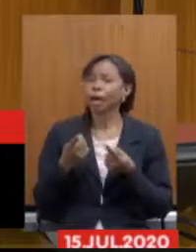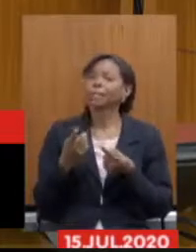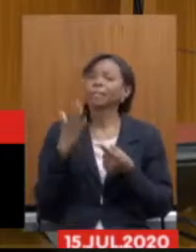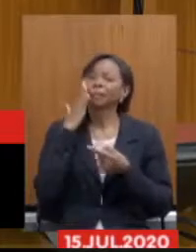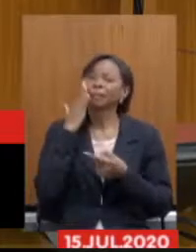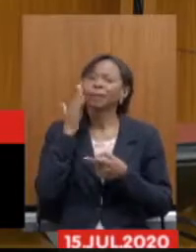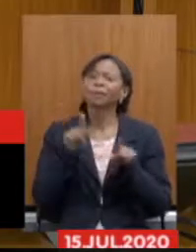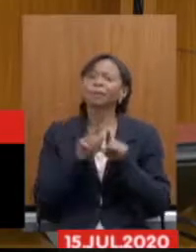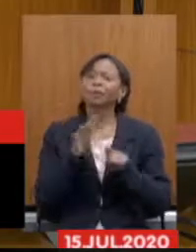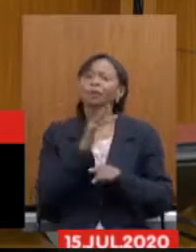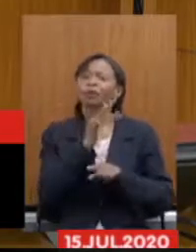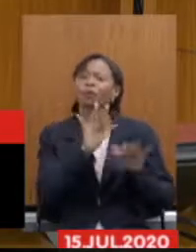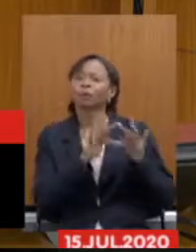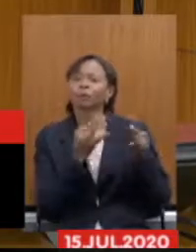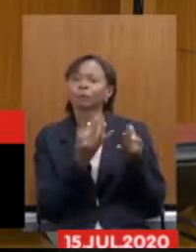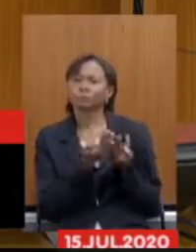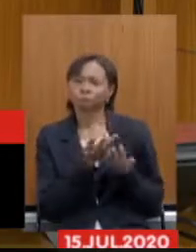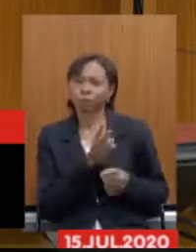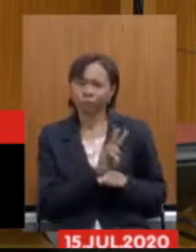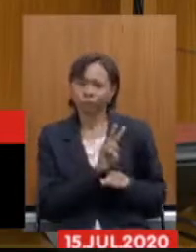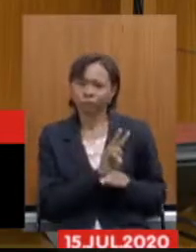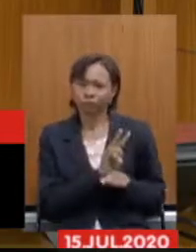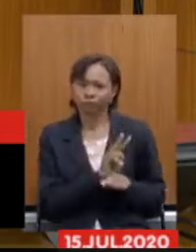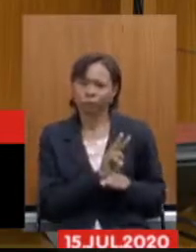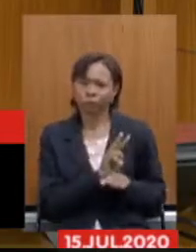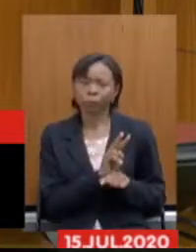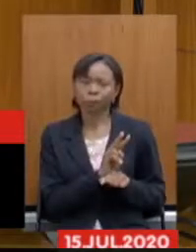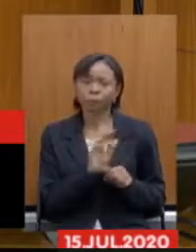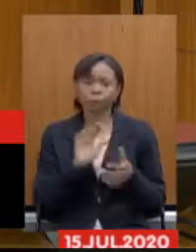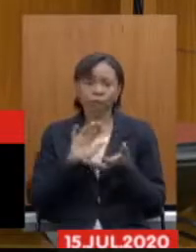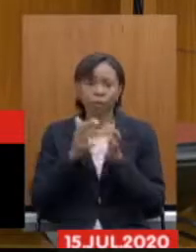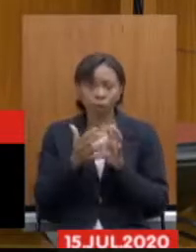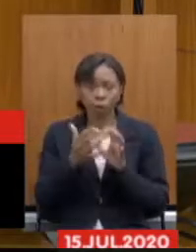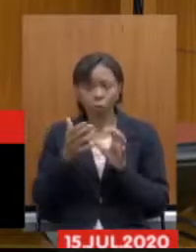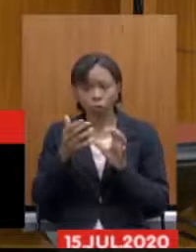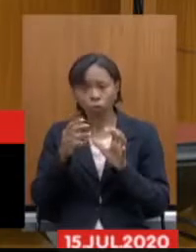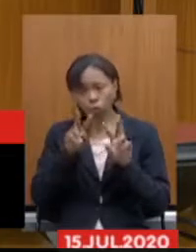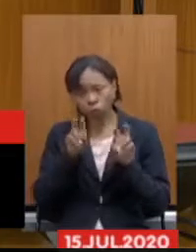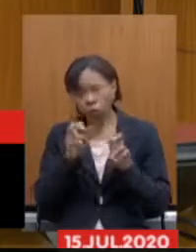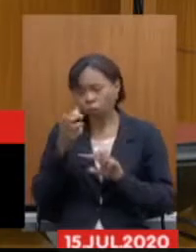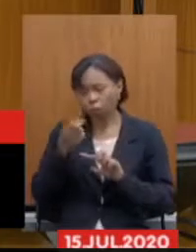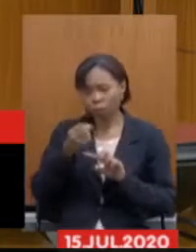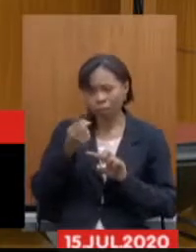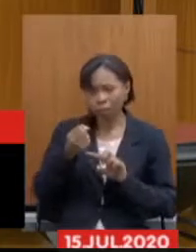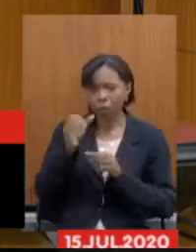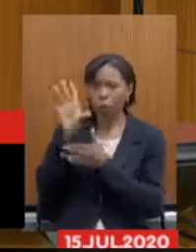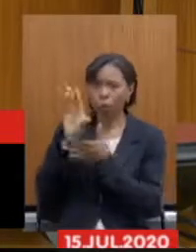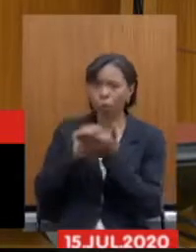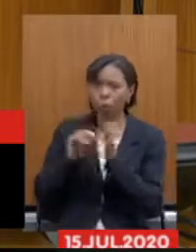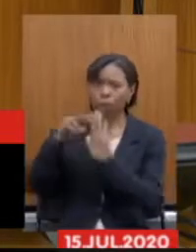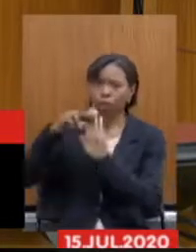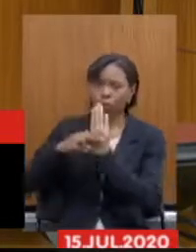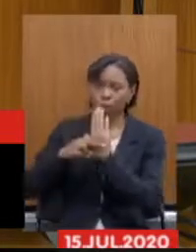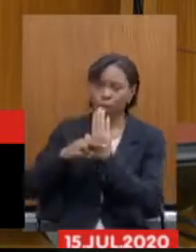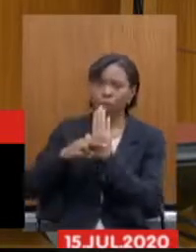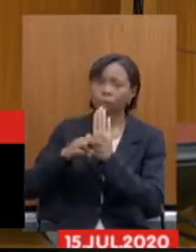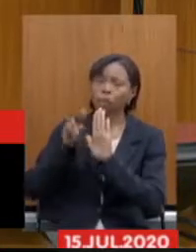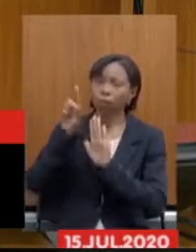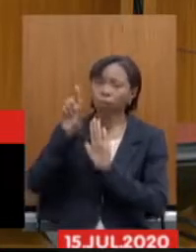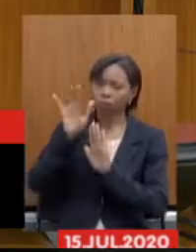A reforma, ela, no que toca à pensão, repete as regras do texto federal, que foram regras que caíram